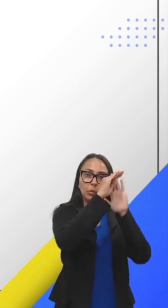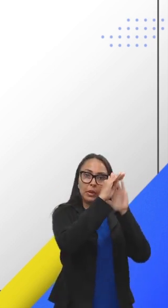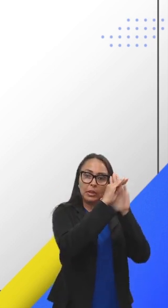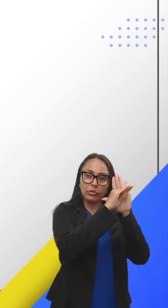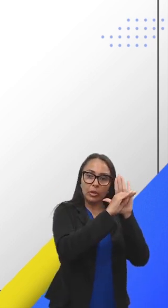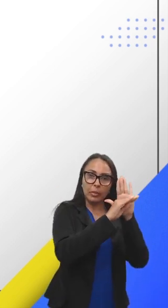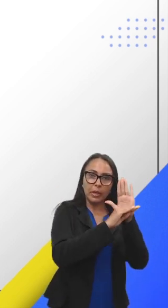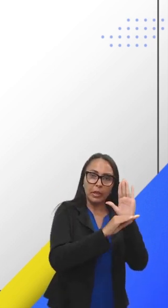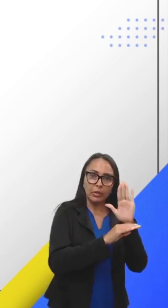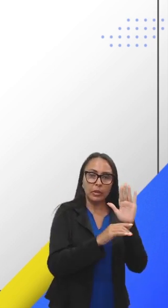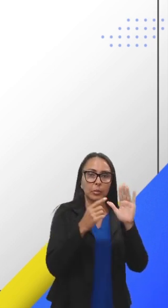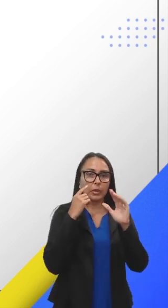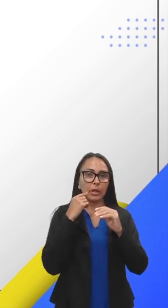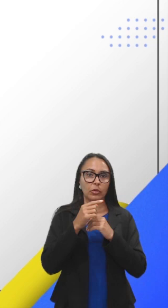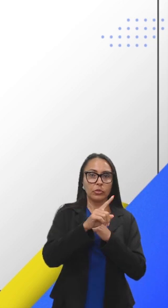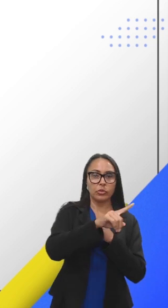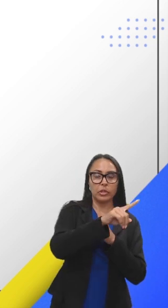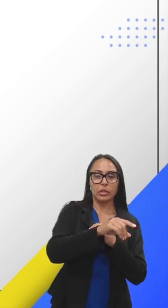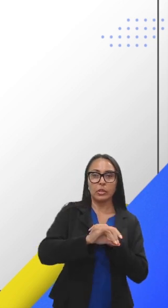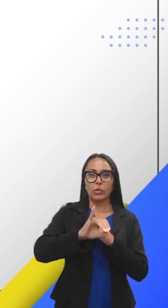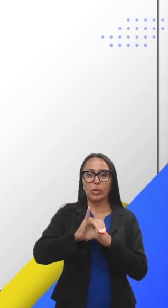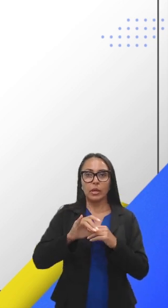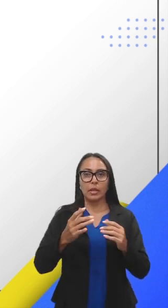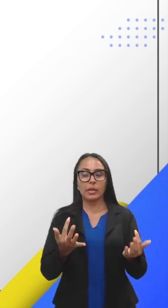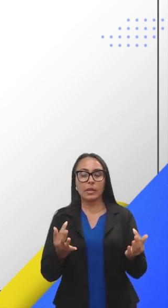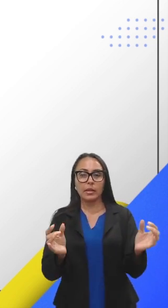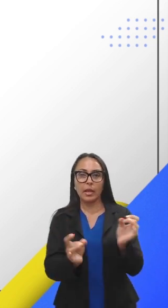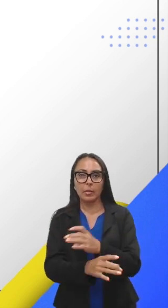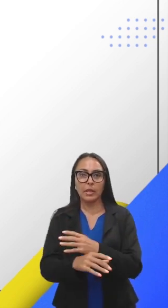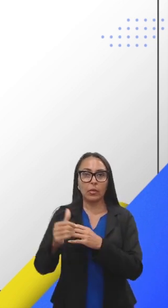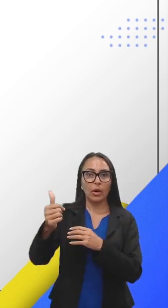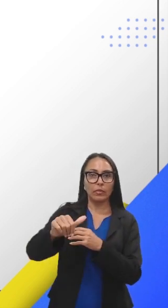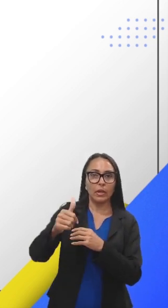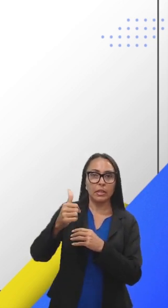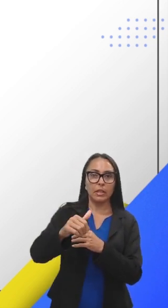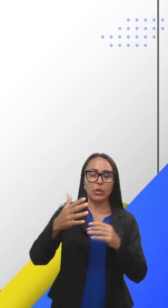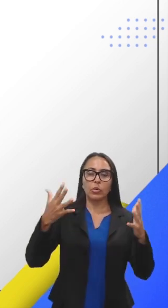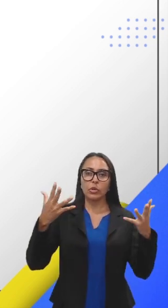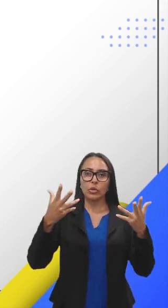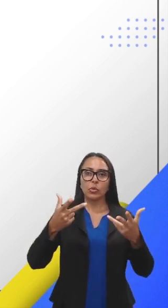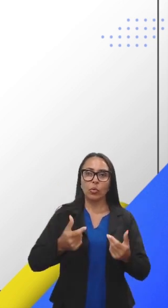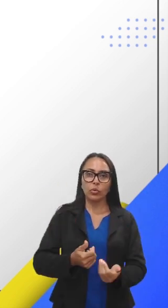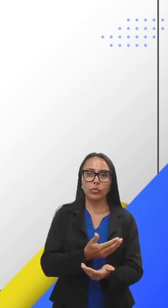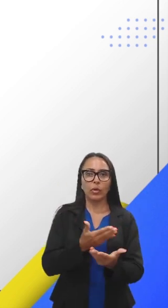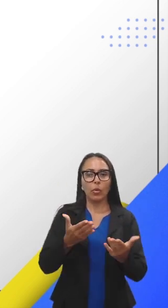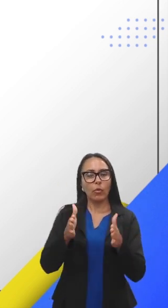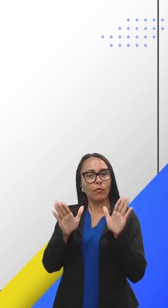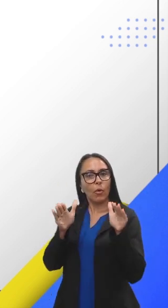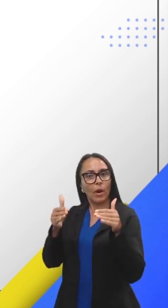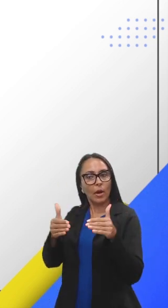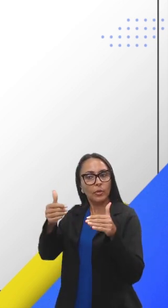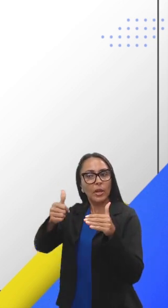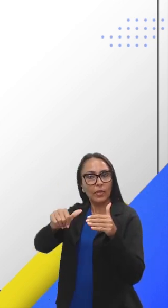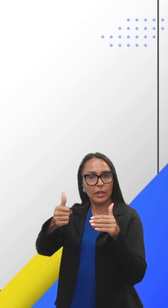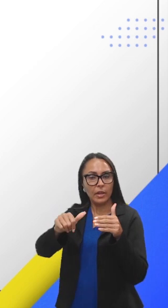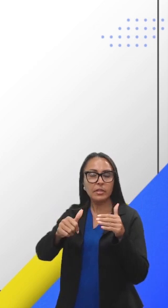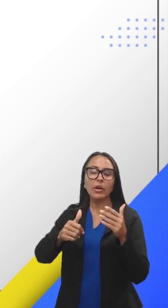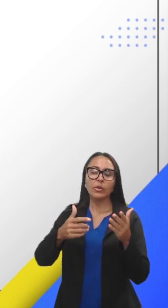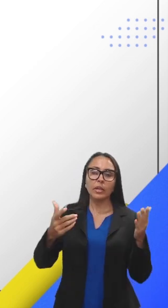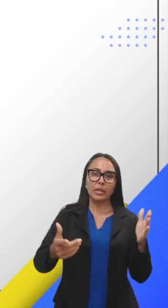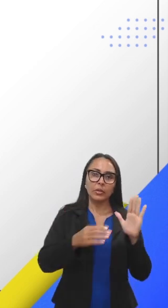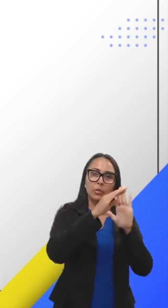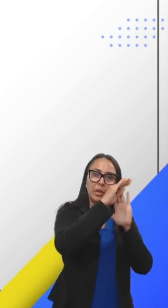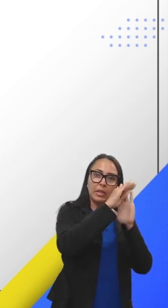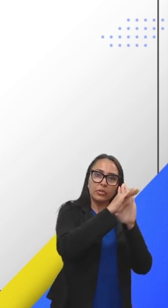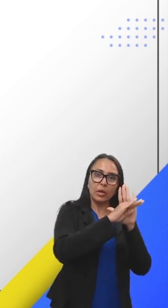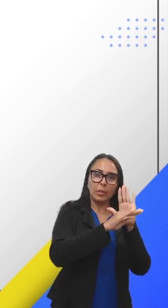em um X, um Y, e termina com a avaliação, e notem que todos os fluxos vão para a avaliação, todos os pontos saem do planejamento central, e